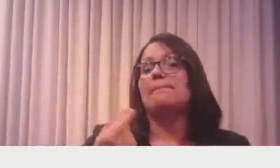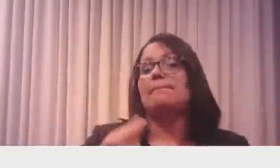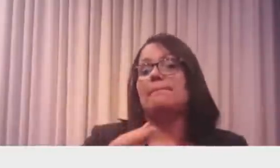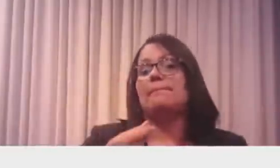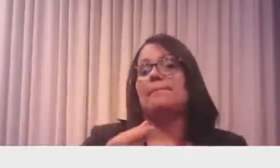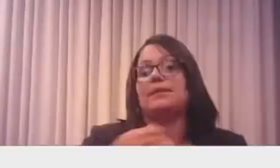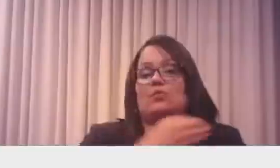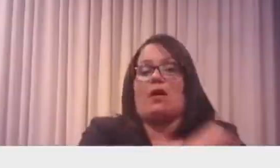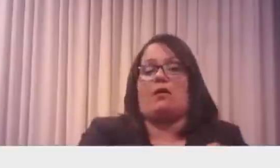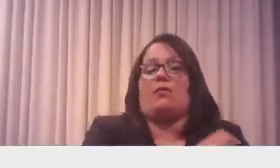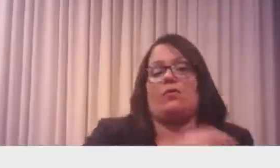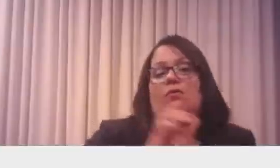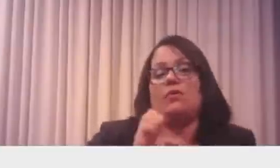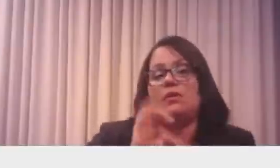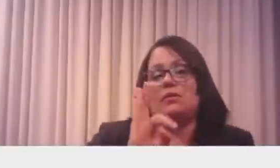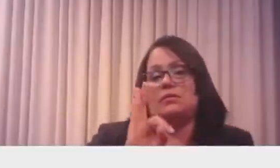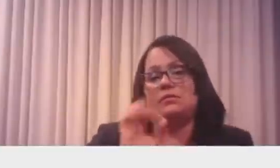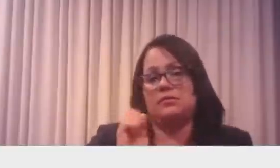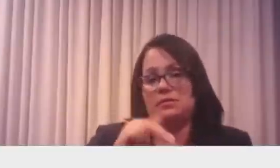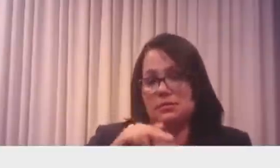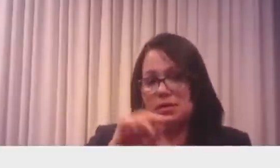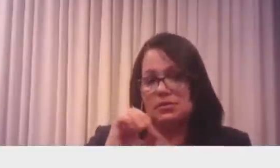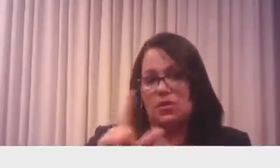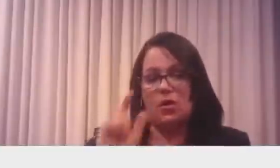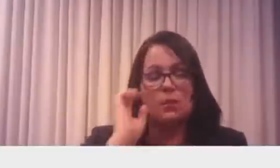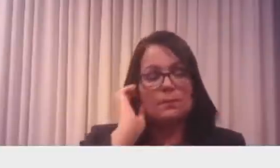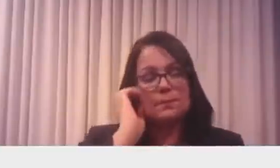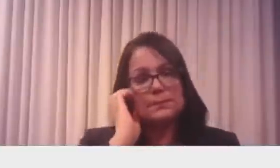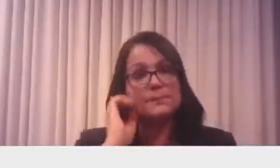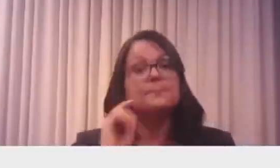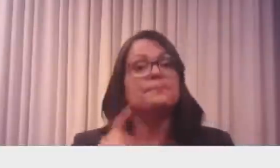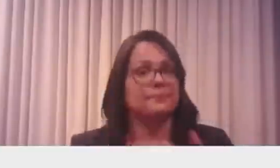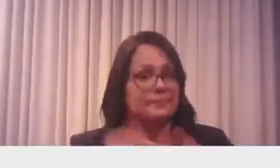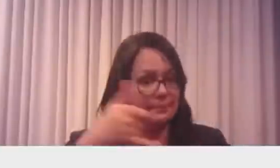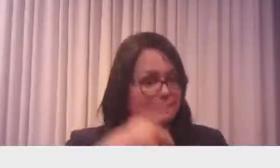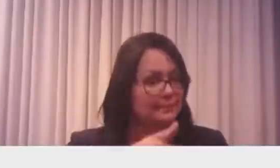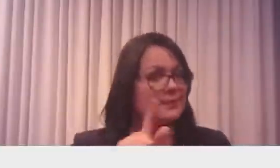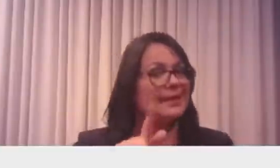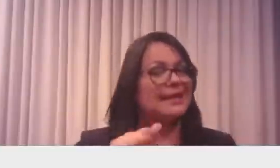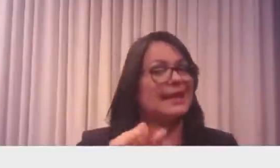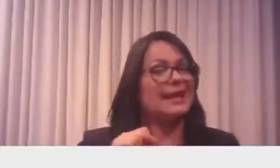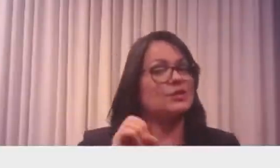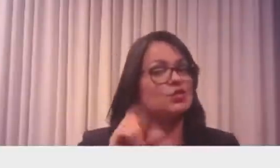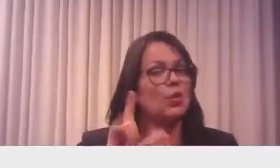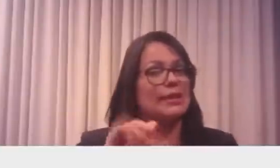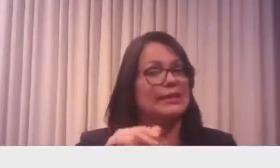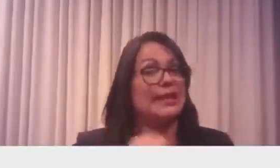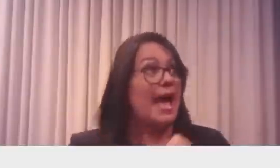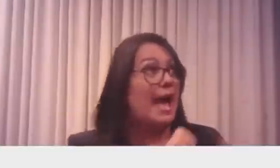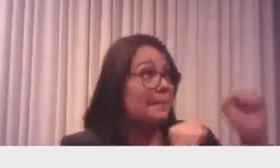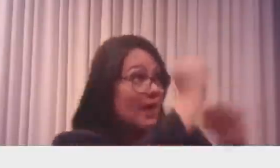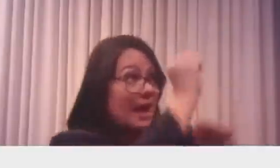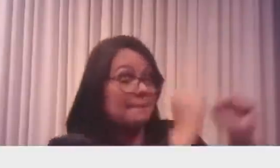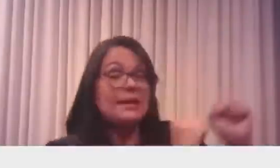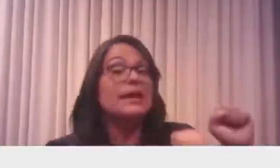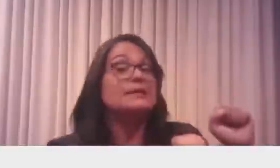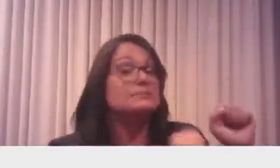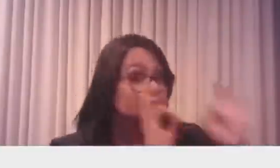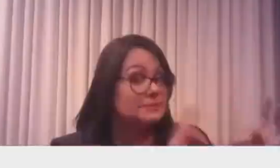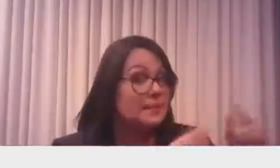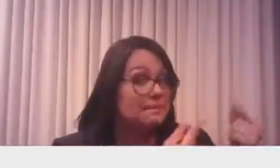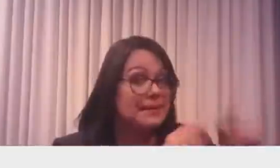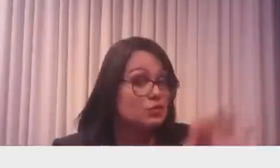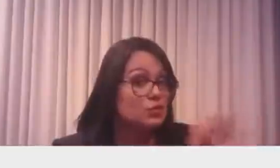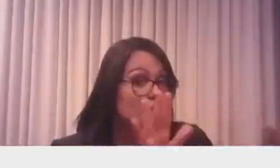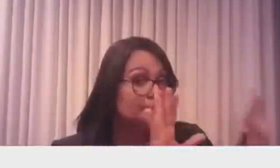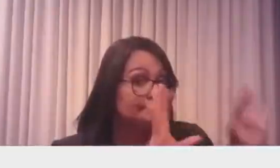Preço do etanol. A gasolina custa em média R$ 2,00 lá na refinaria. R 2,00. Tá